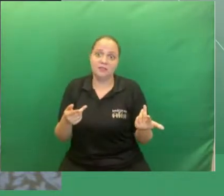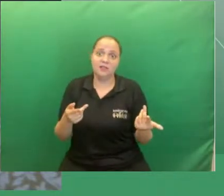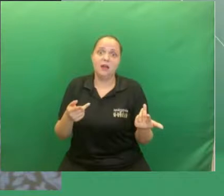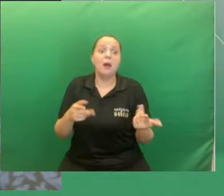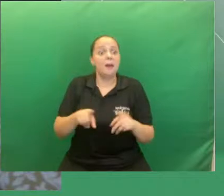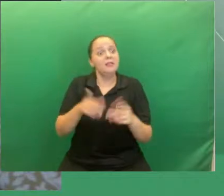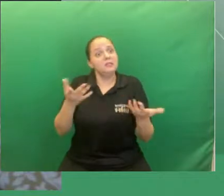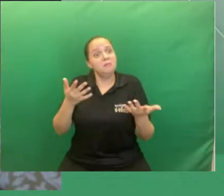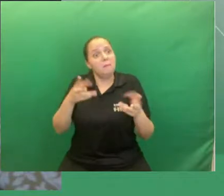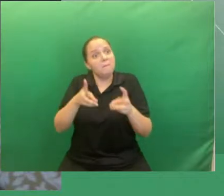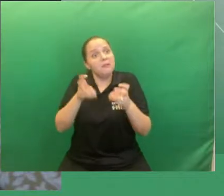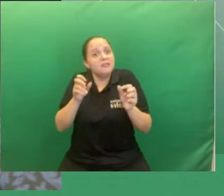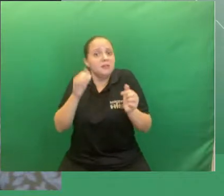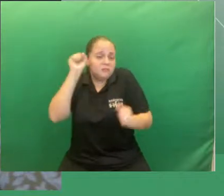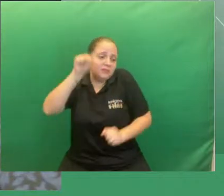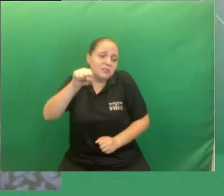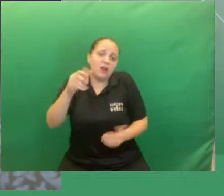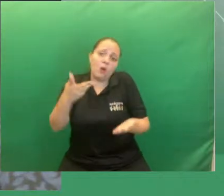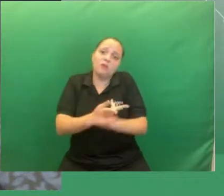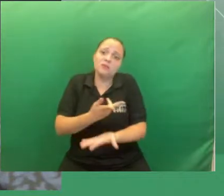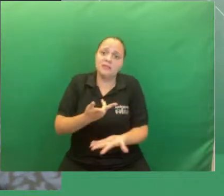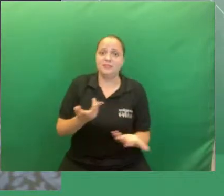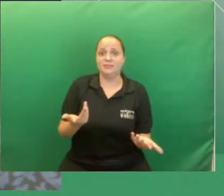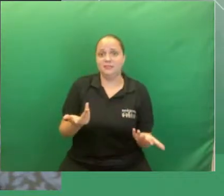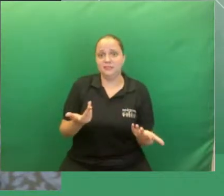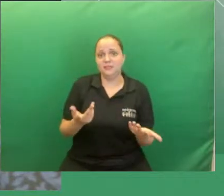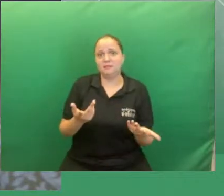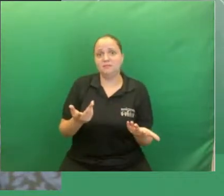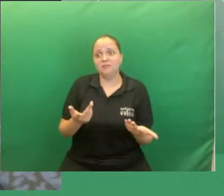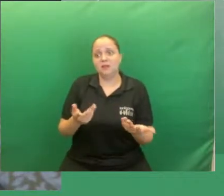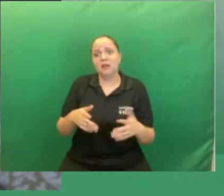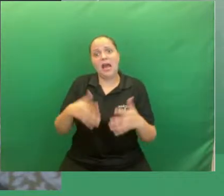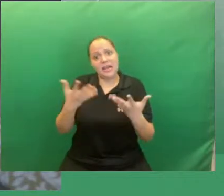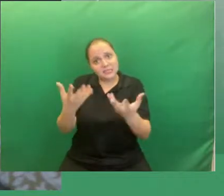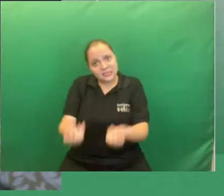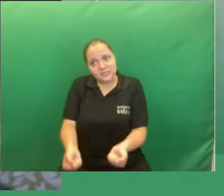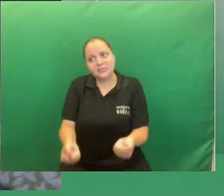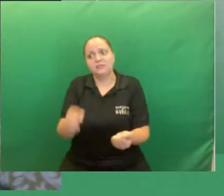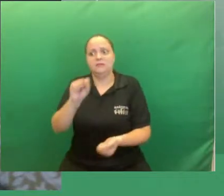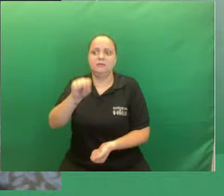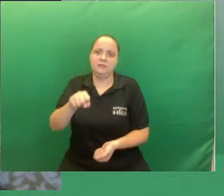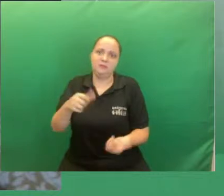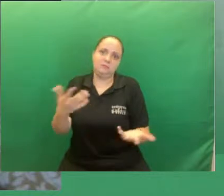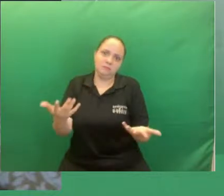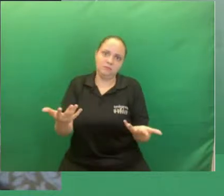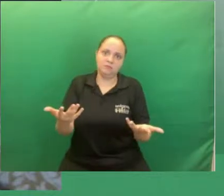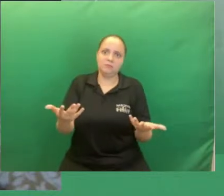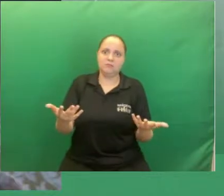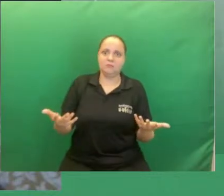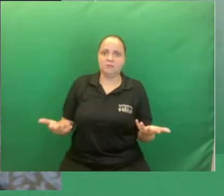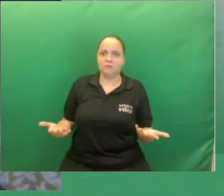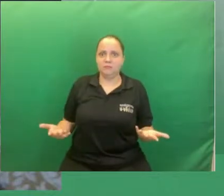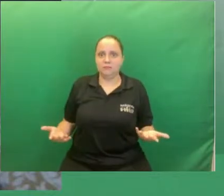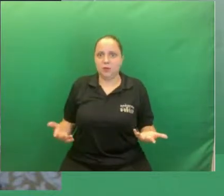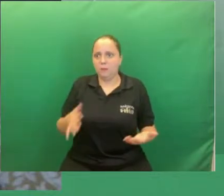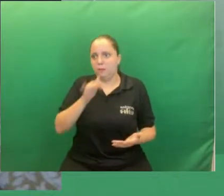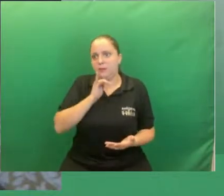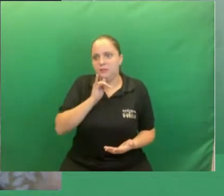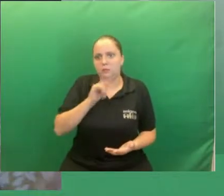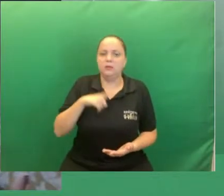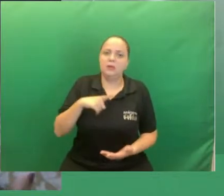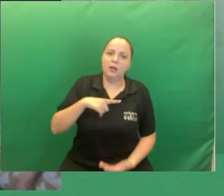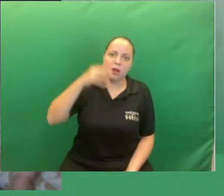sua prática efetiva. nas almas. Alguns autores que tratam desse tema é Marcos Bagno,